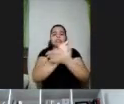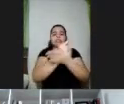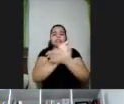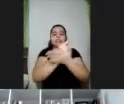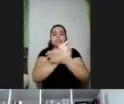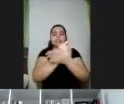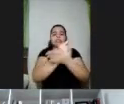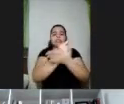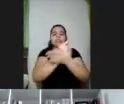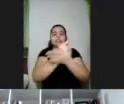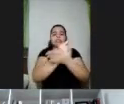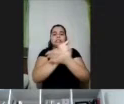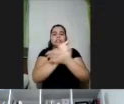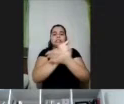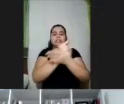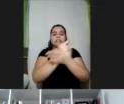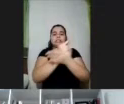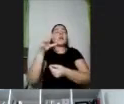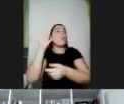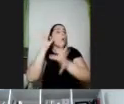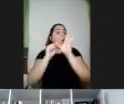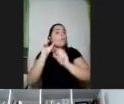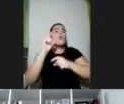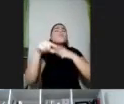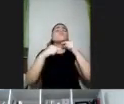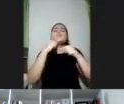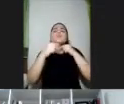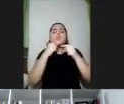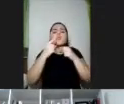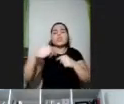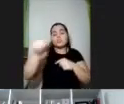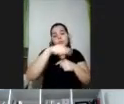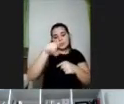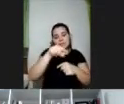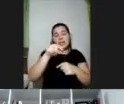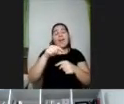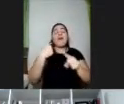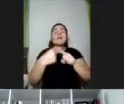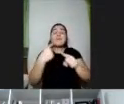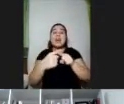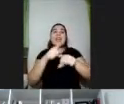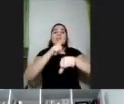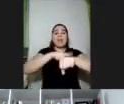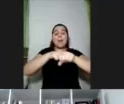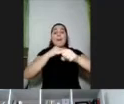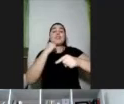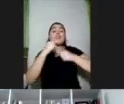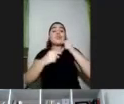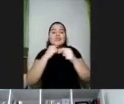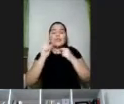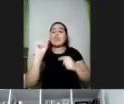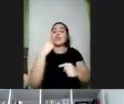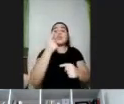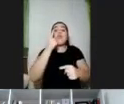poder abrir um pouquinho e ouvir as dúvidas, né? O que a gente vê é que é nas dúvidas que a gente consegue realmente falar aquilo que